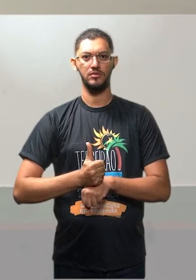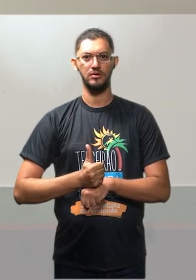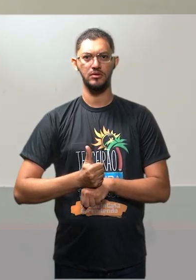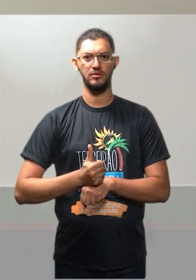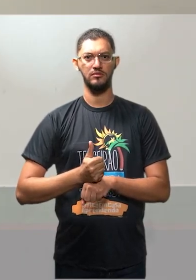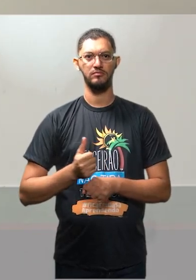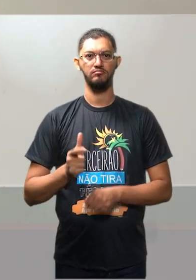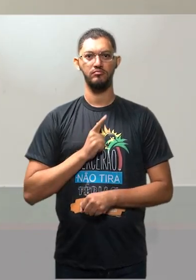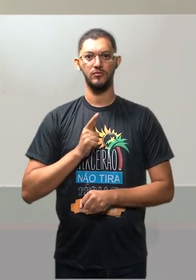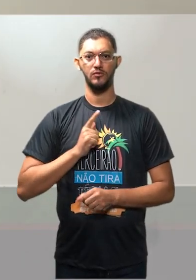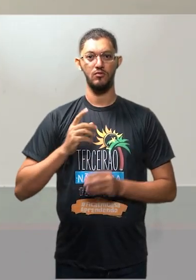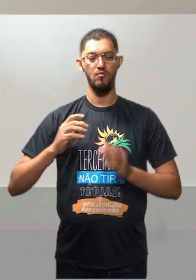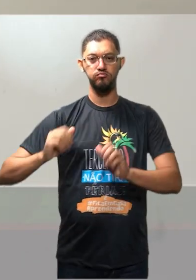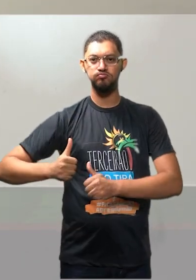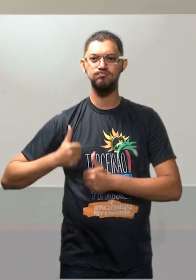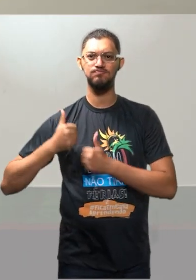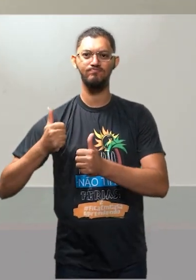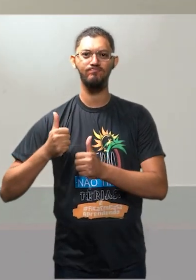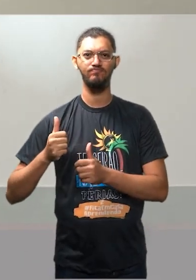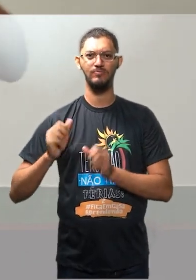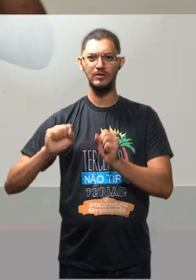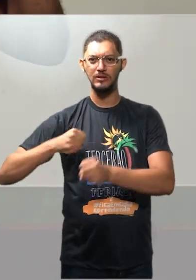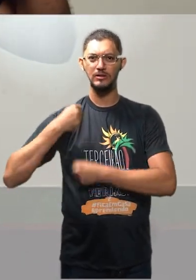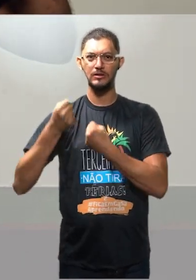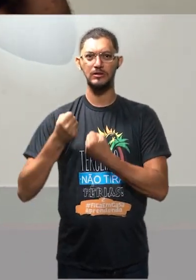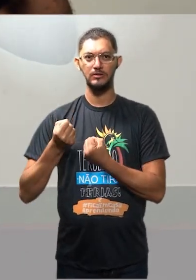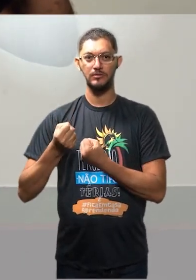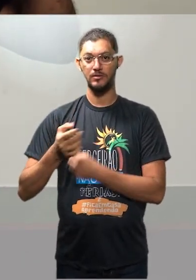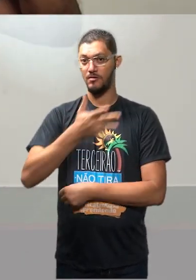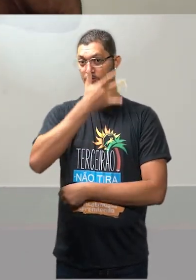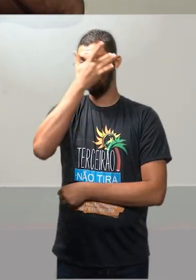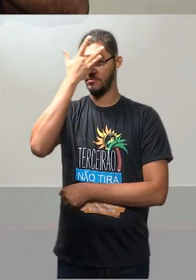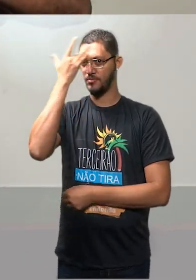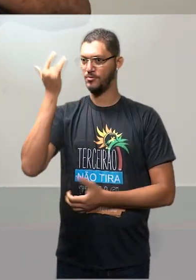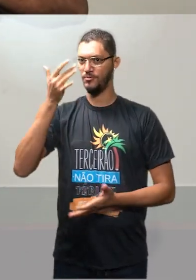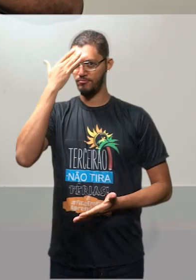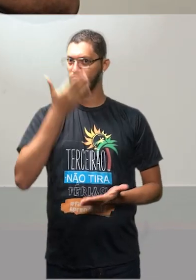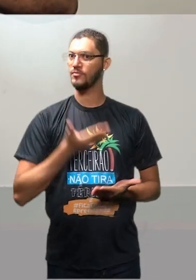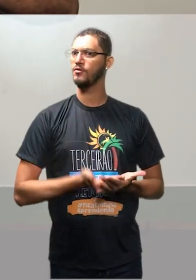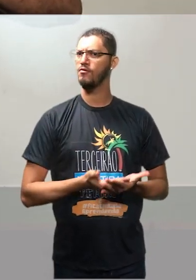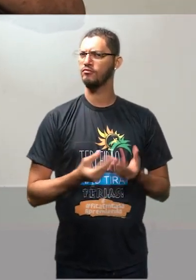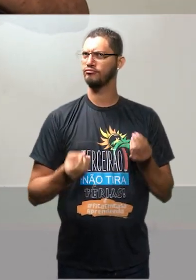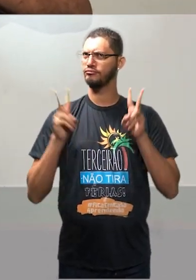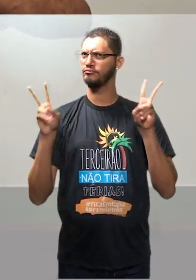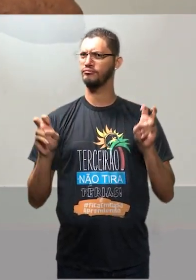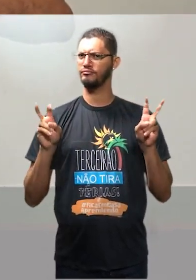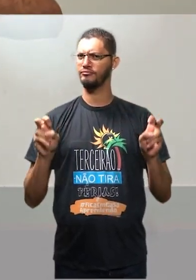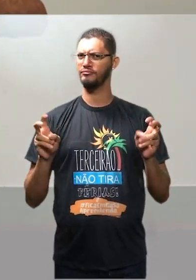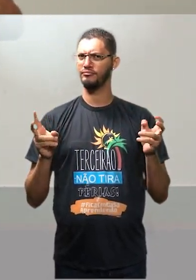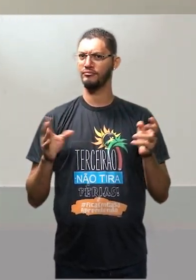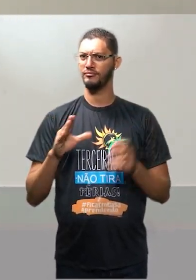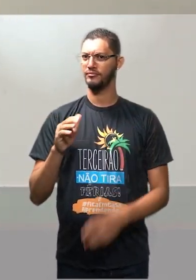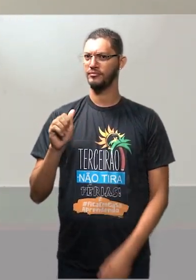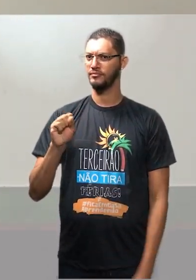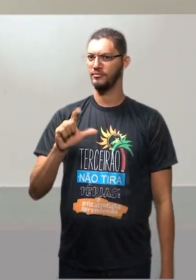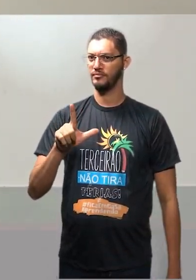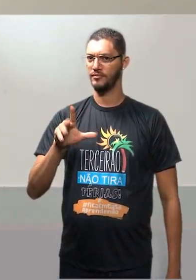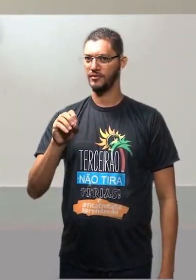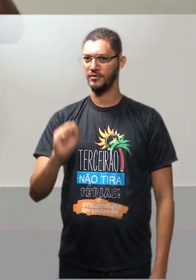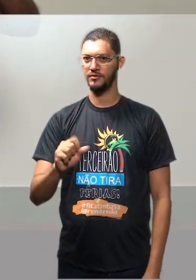poder, lembra da última aula da gente? Para os civis confiáveis. Carlos Lacerda,